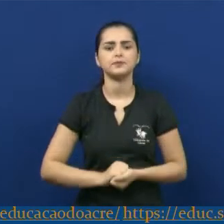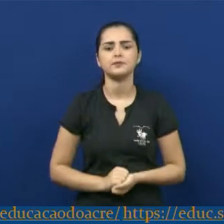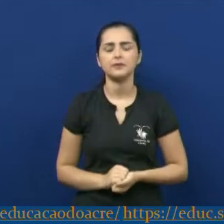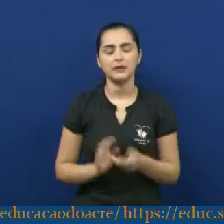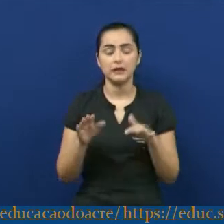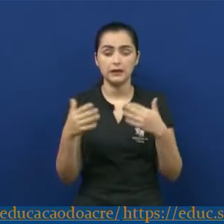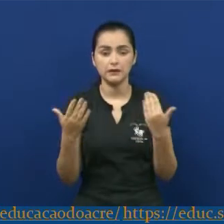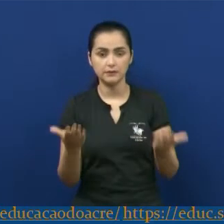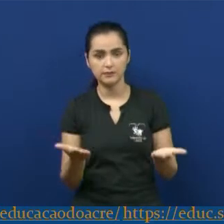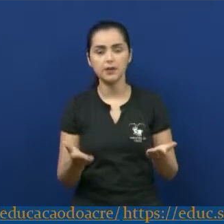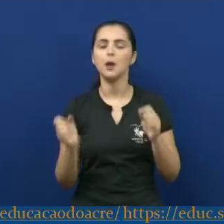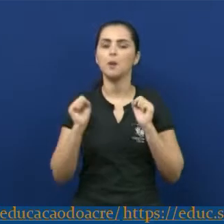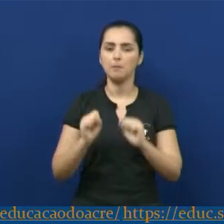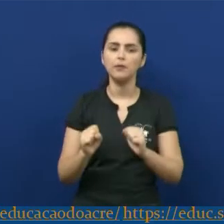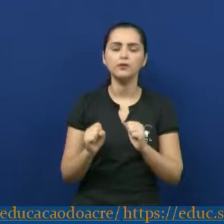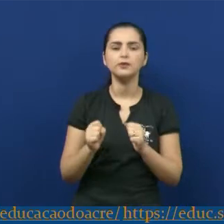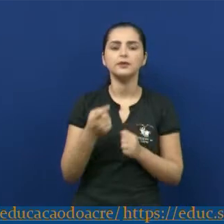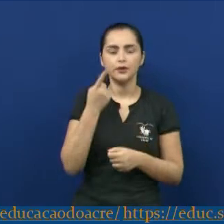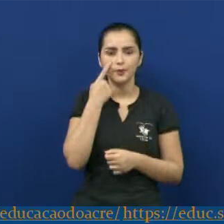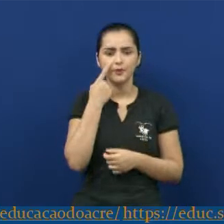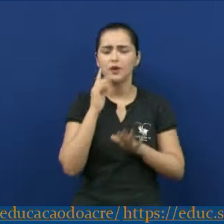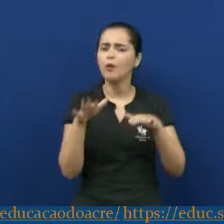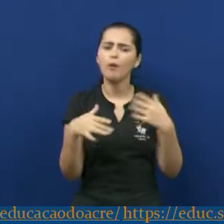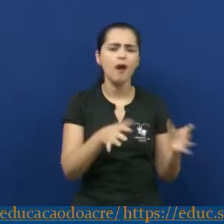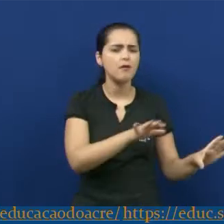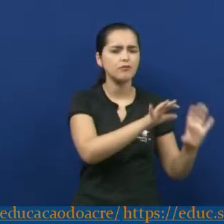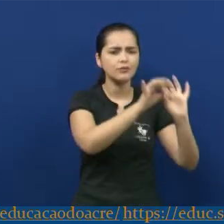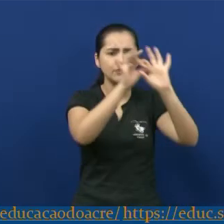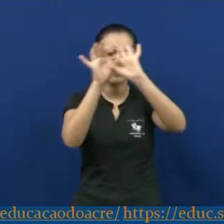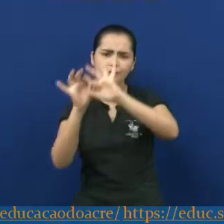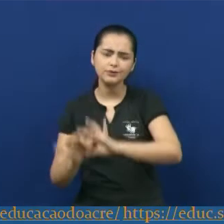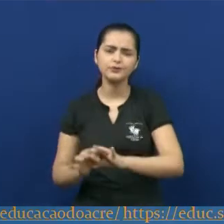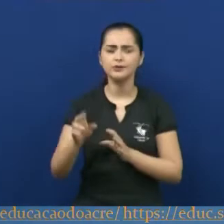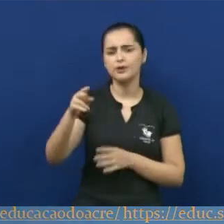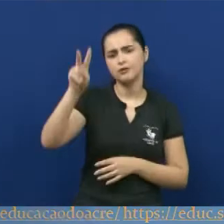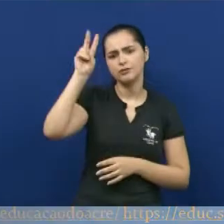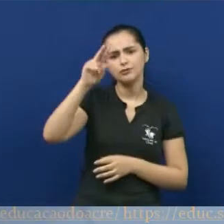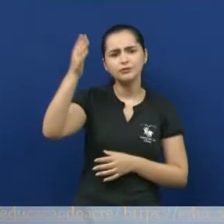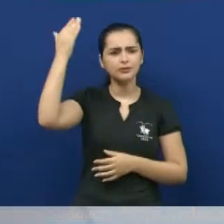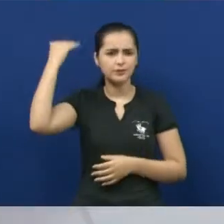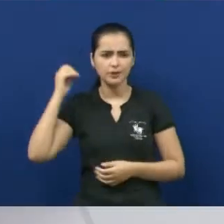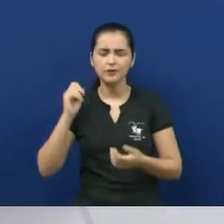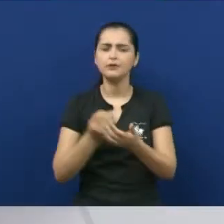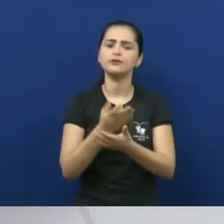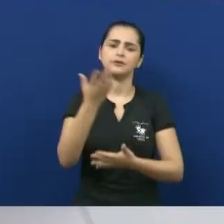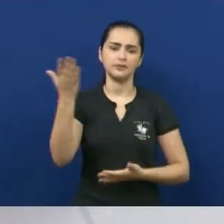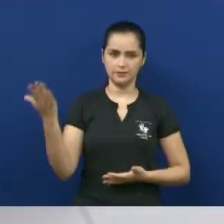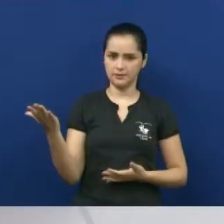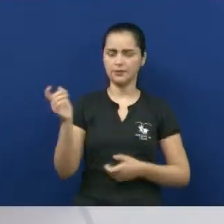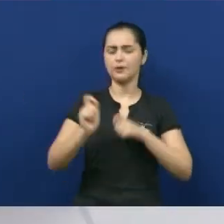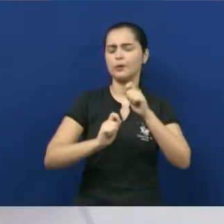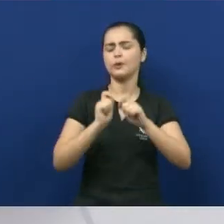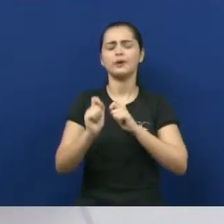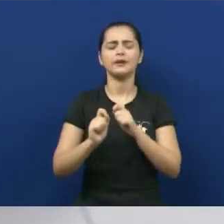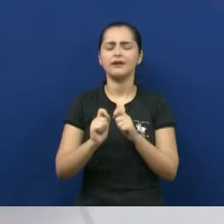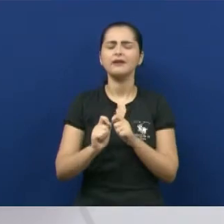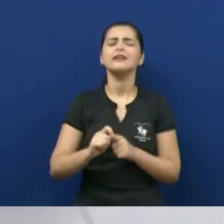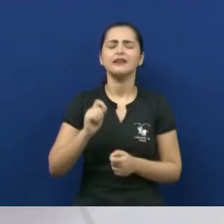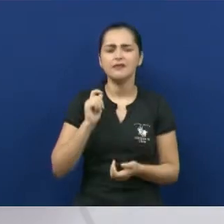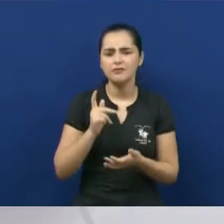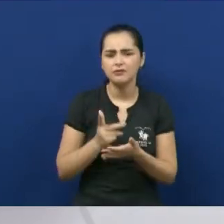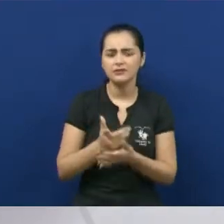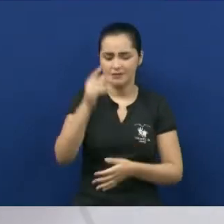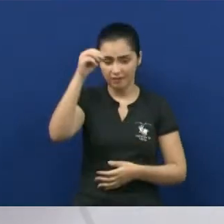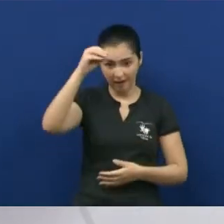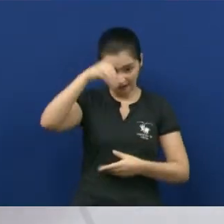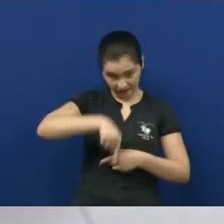Então, podemos ver qual foi o contexto histórico que esse movimento aconteceu. O estava acontecendo aqui